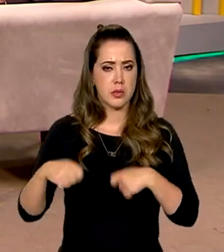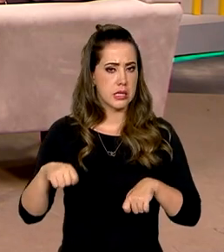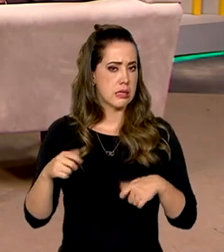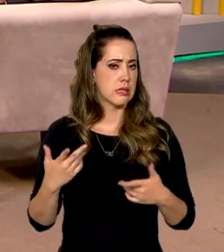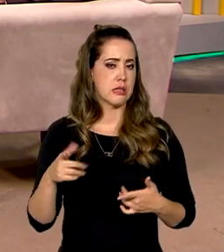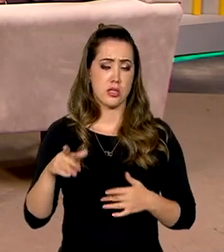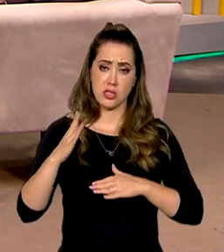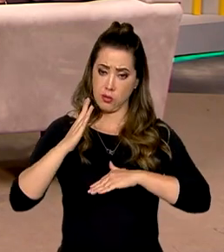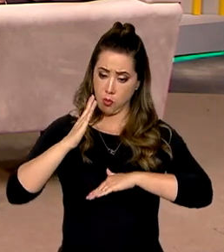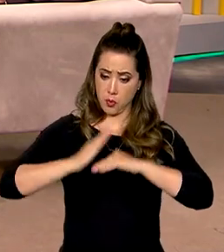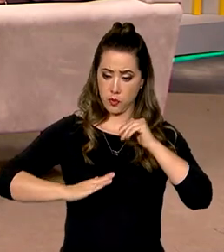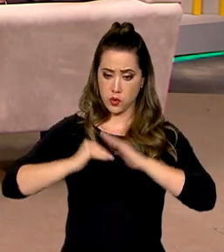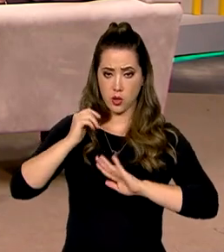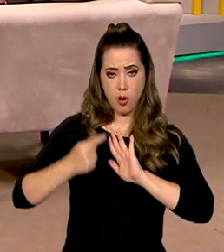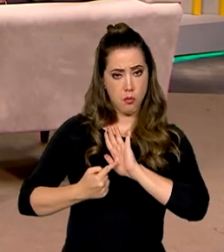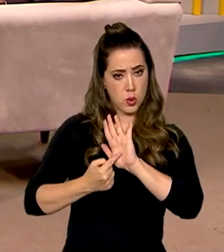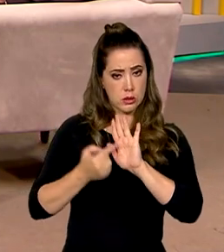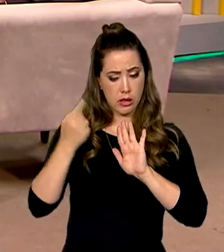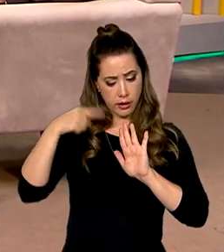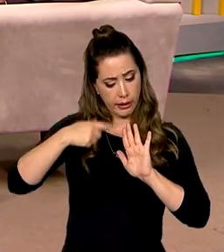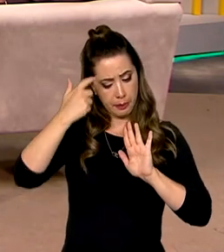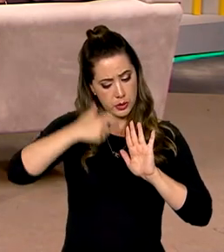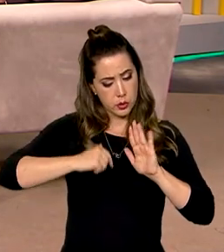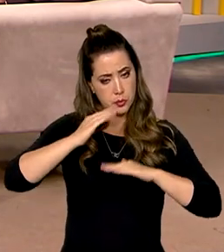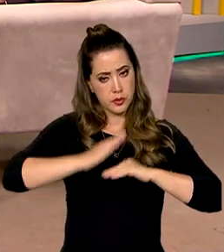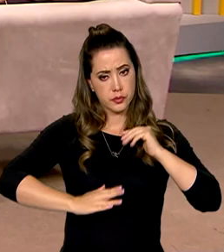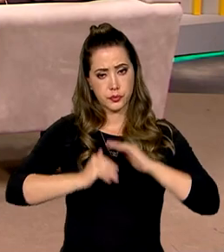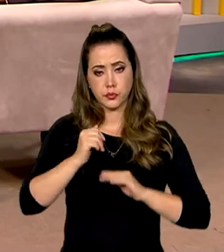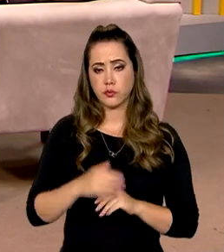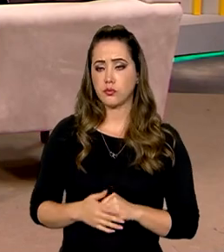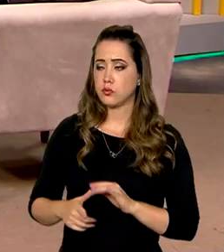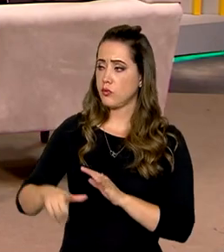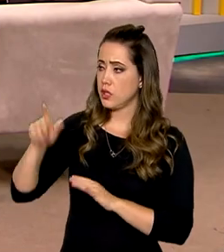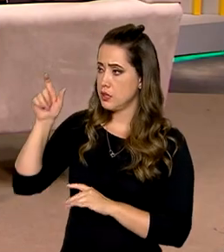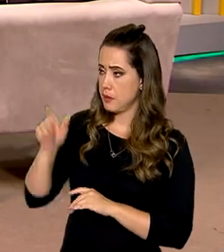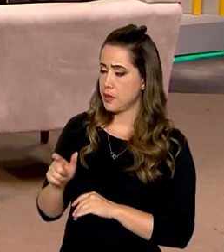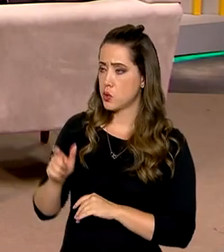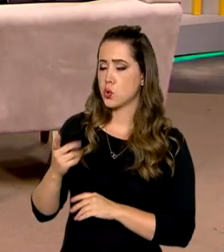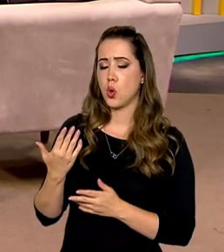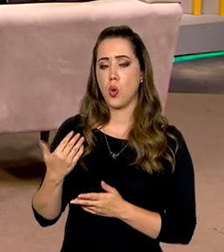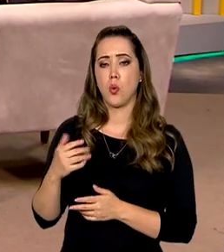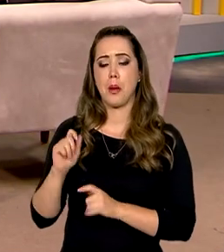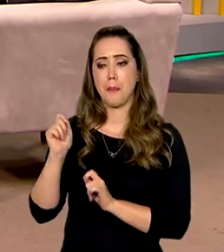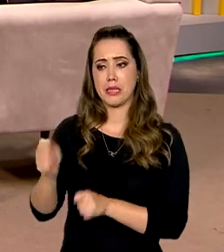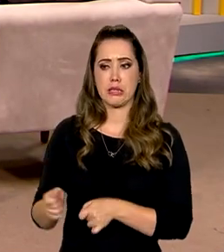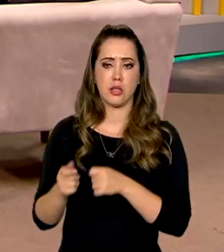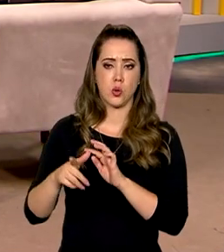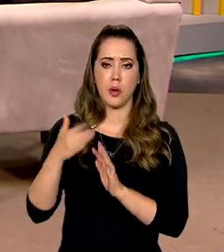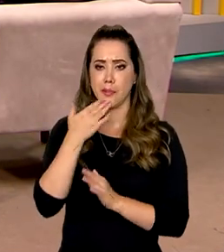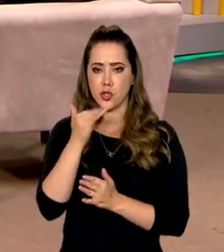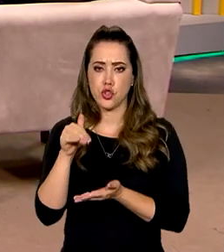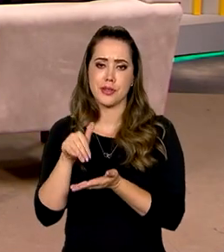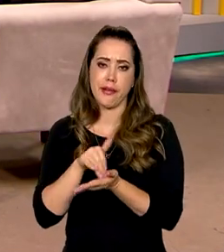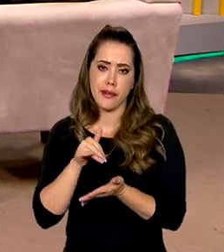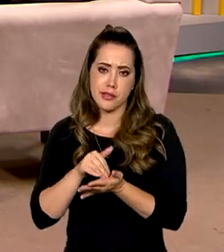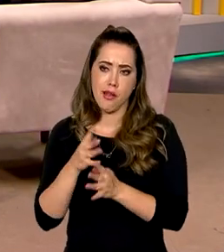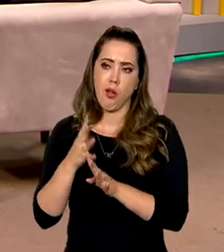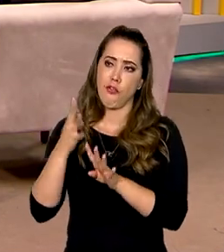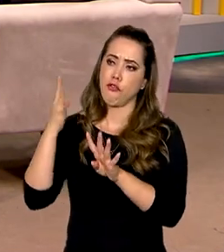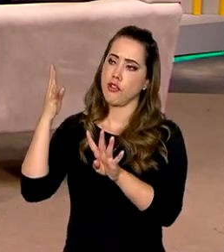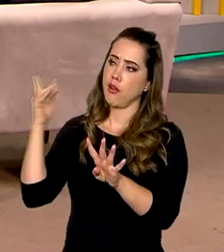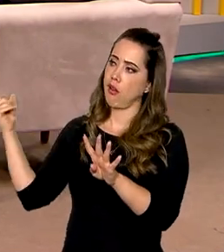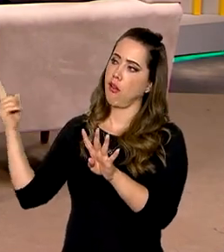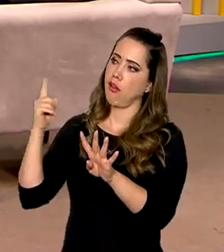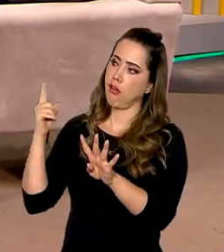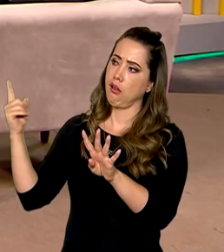visto como um profissional. Agora, o pescador que havia feito a solicitação, ela nem, ela sequer foi analisada, ele estava numa situação ali